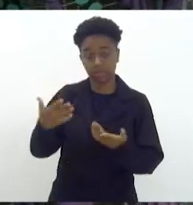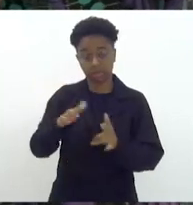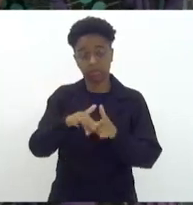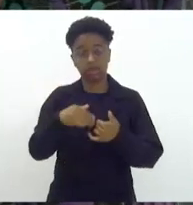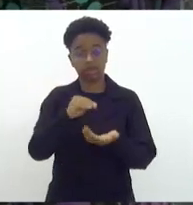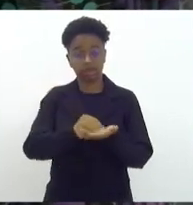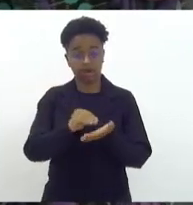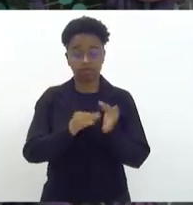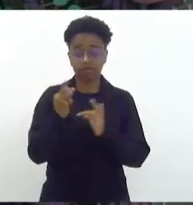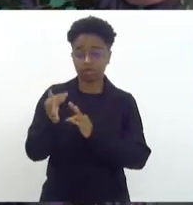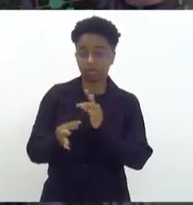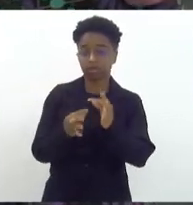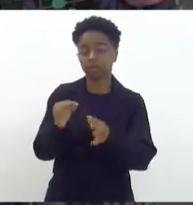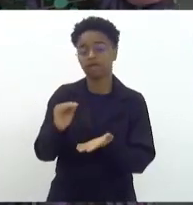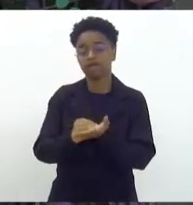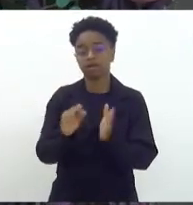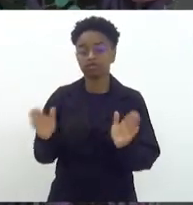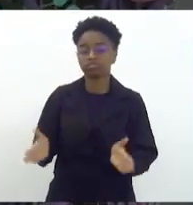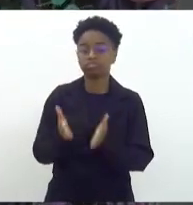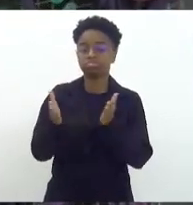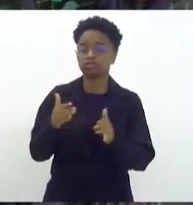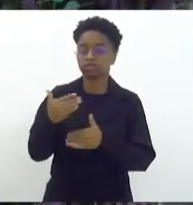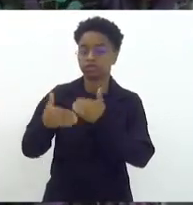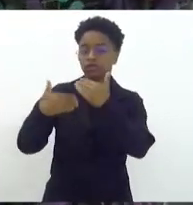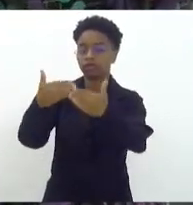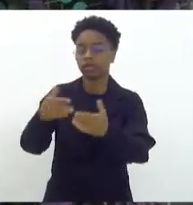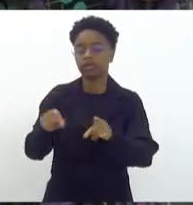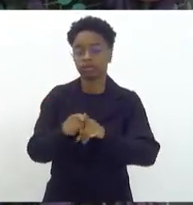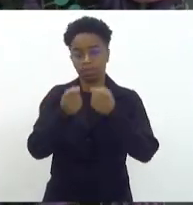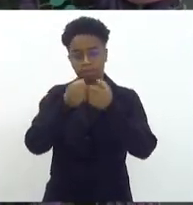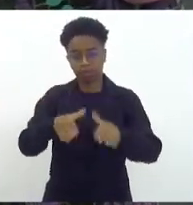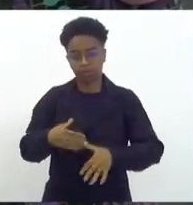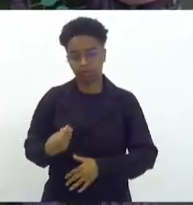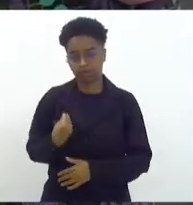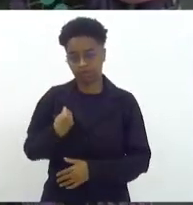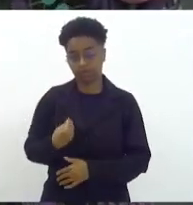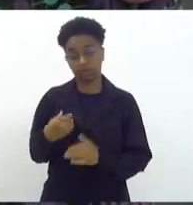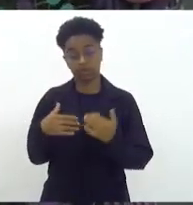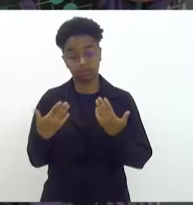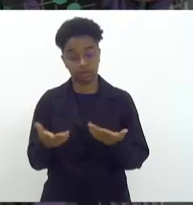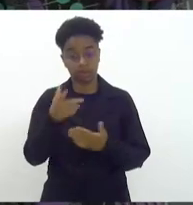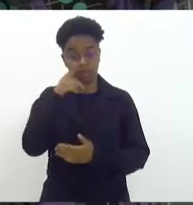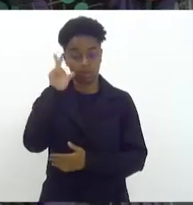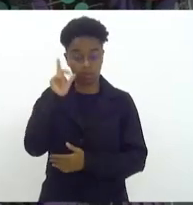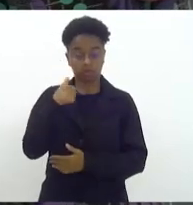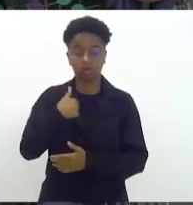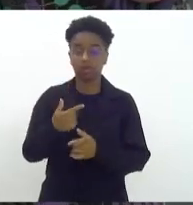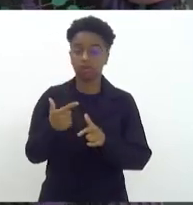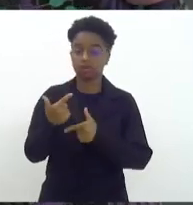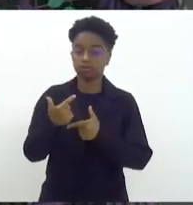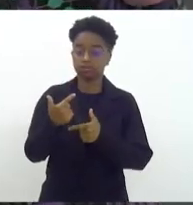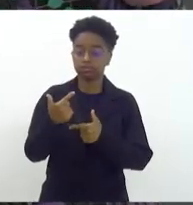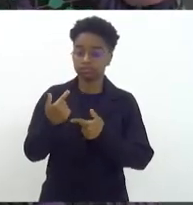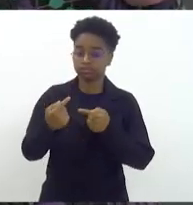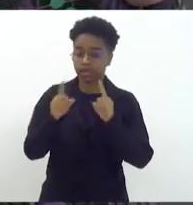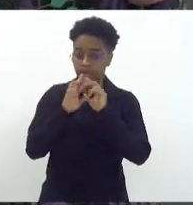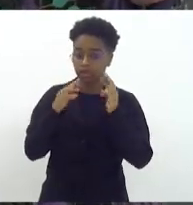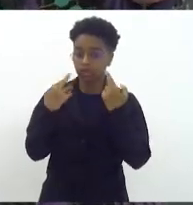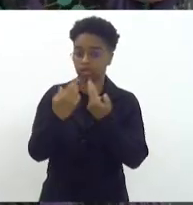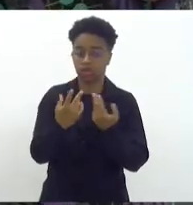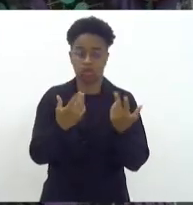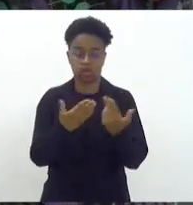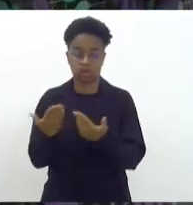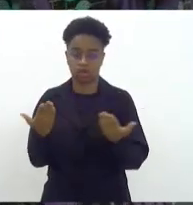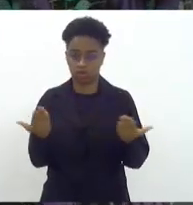de terapias, de incentivo ao desenvolvimento, um prejuízo na sua vida. Então, ontem tive uma reunião como essa e, por mais uma vez,